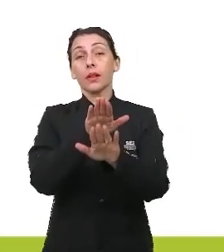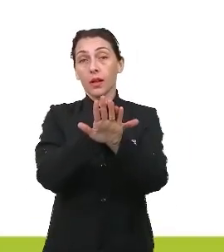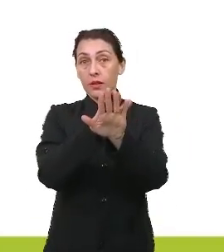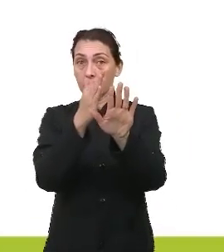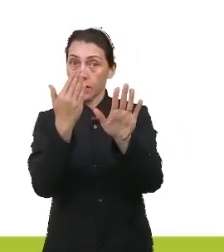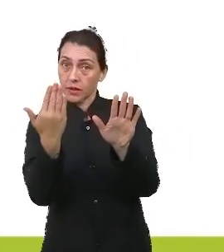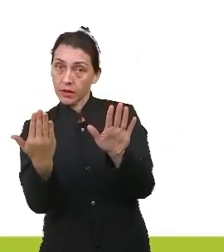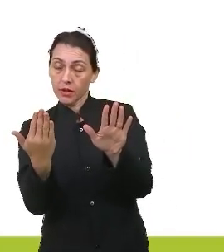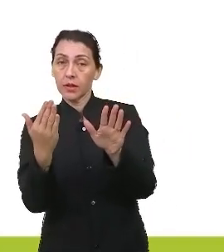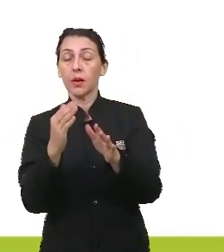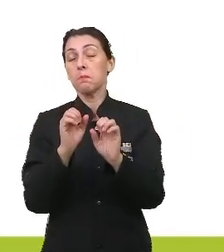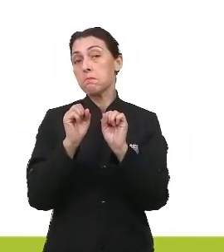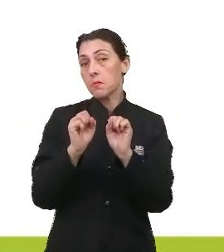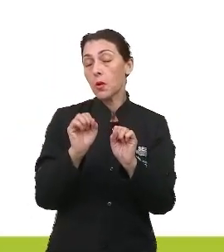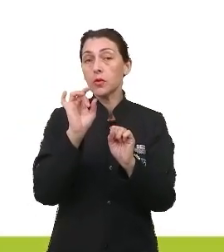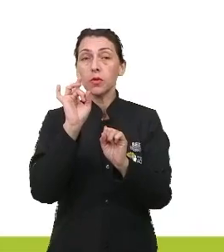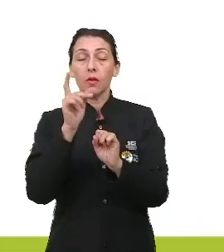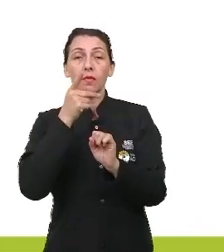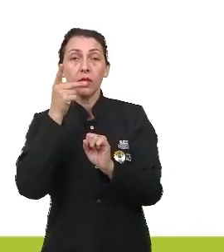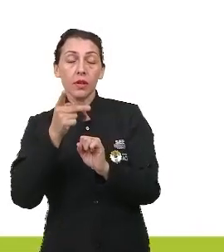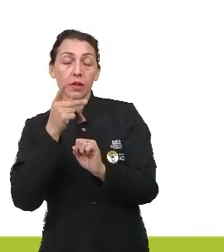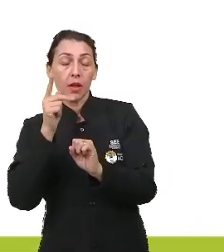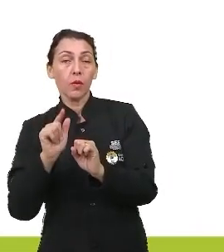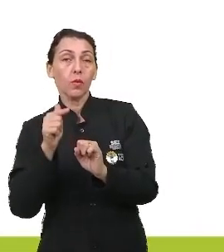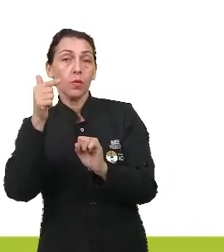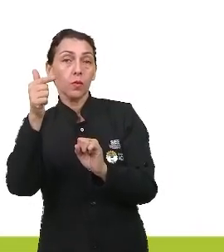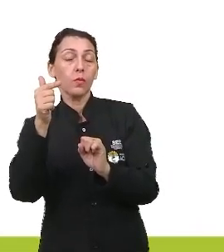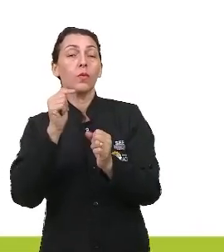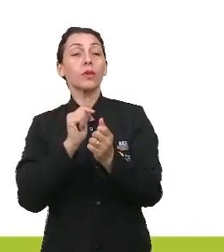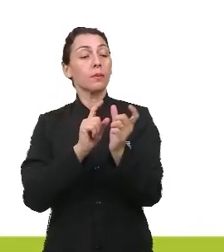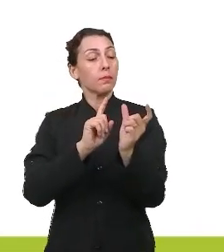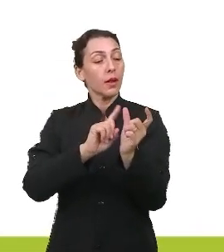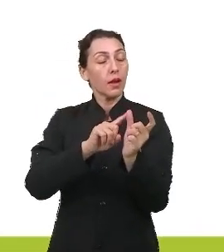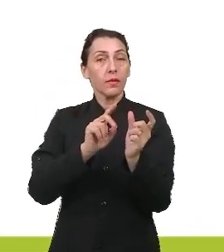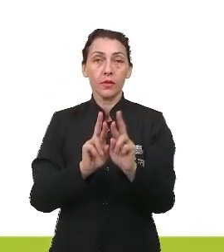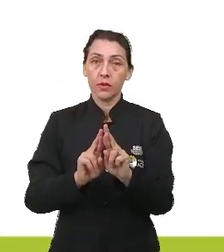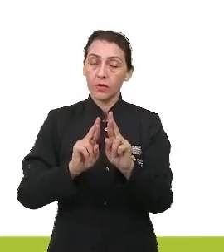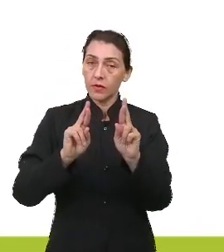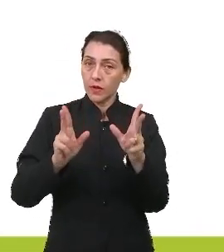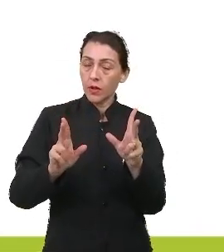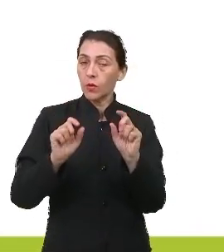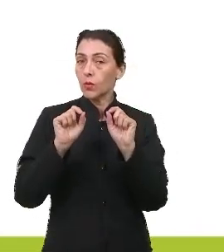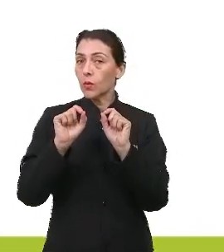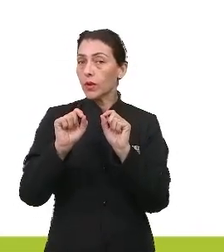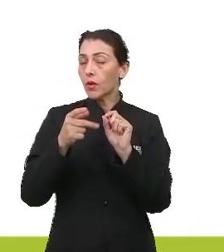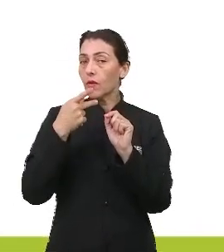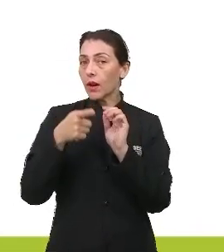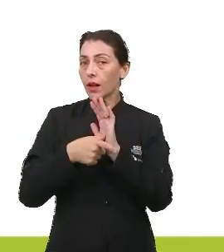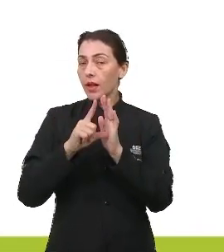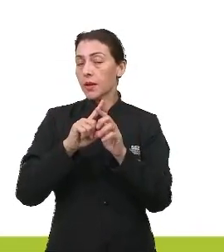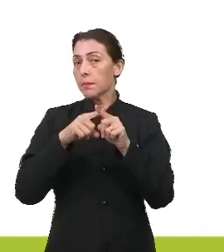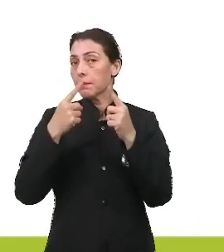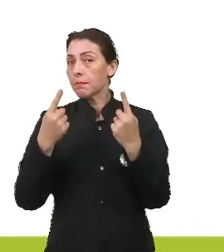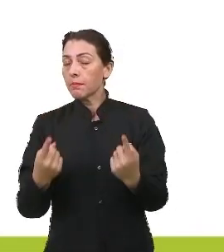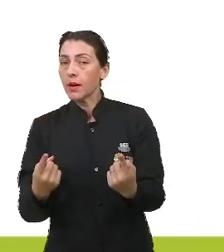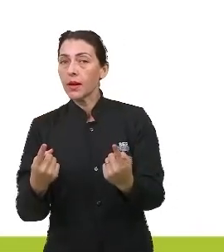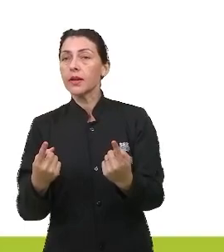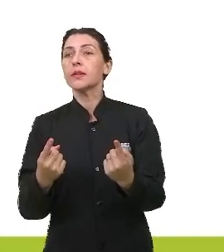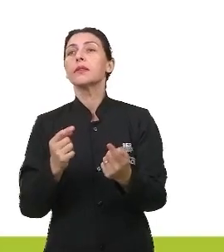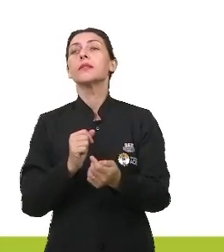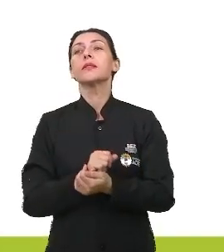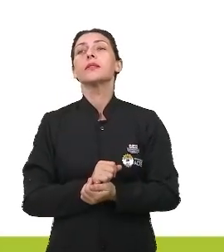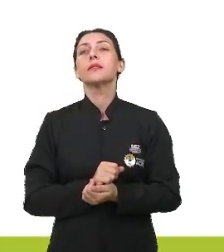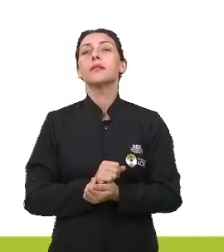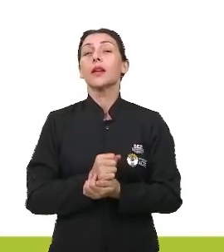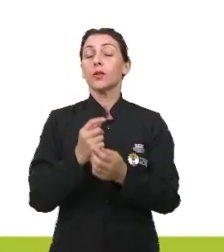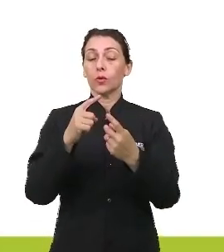antíntese, eu posso apenas dizer uma outra coisa diferente daquilo que eu falei. Mas não necessariamente